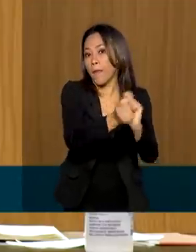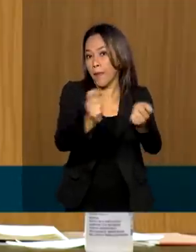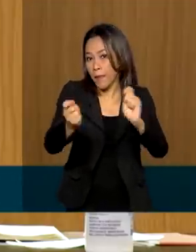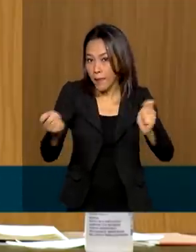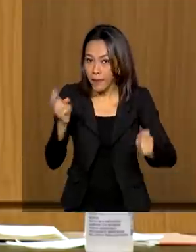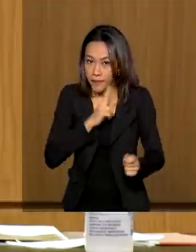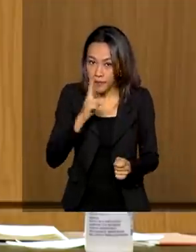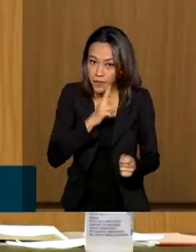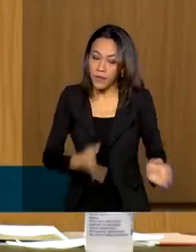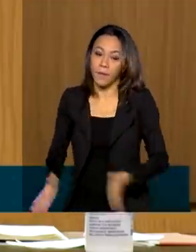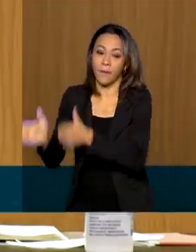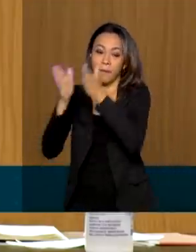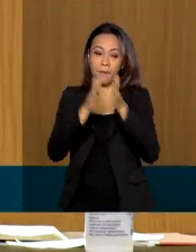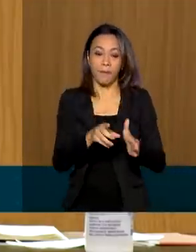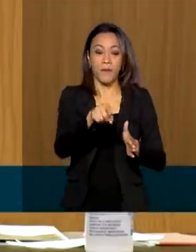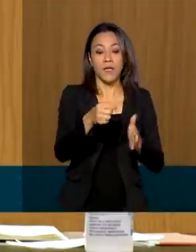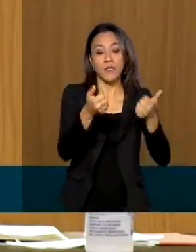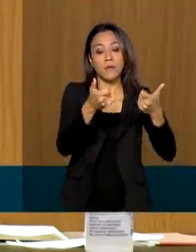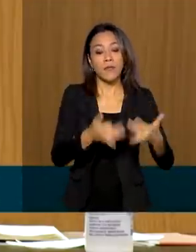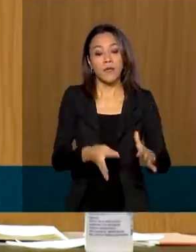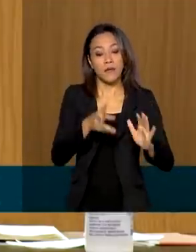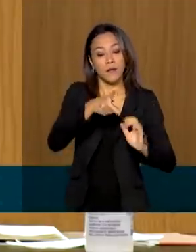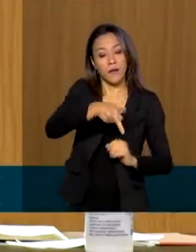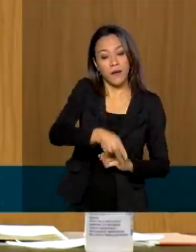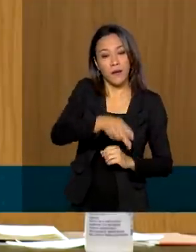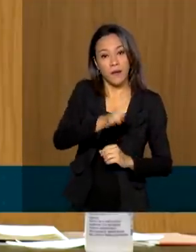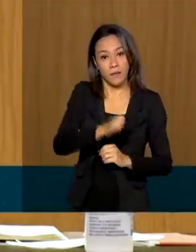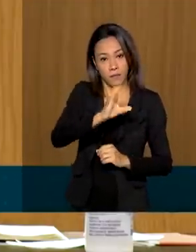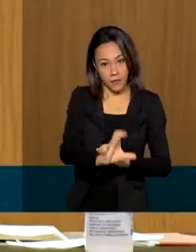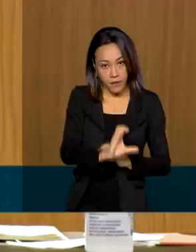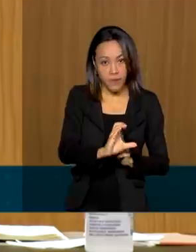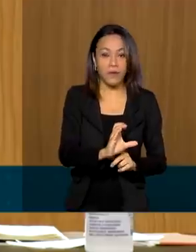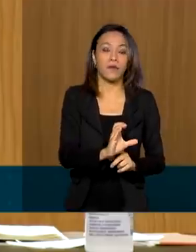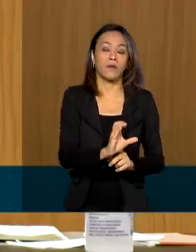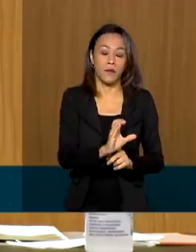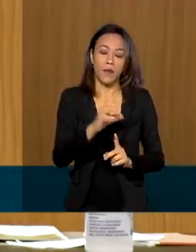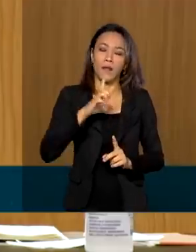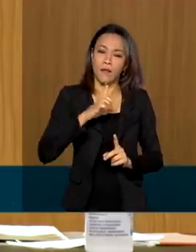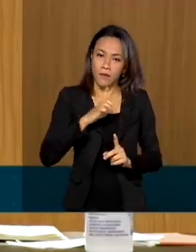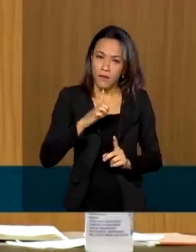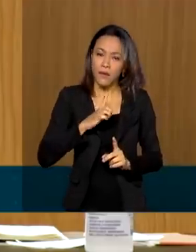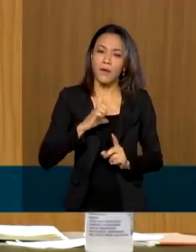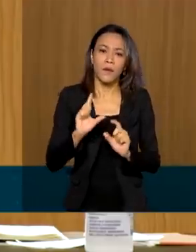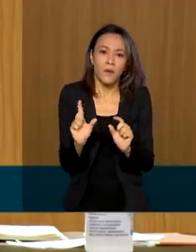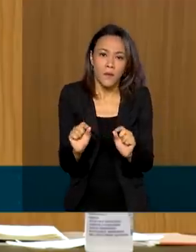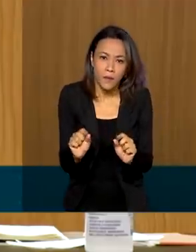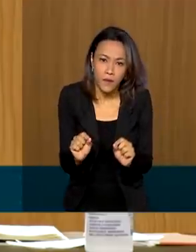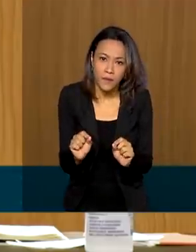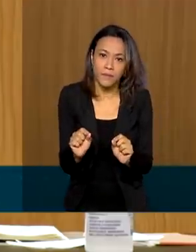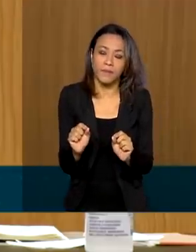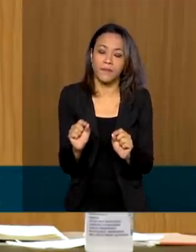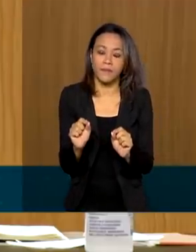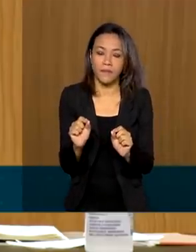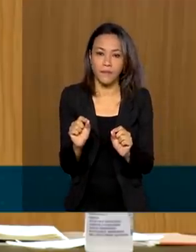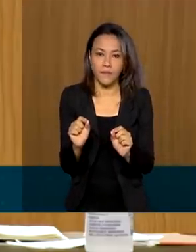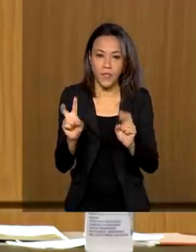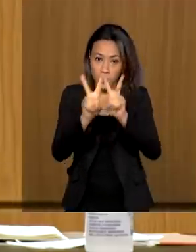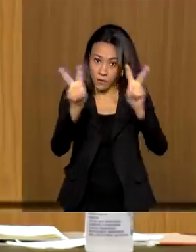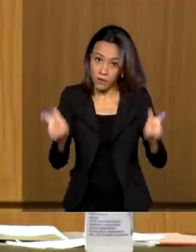emergencial, sim, tem componentes de ganhos institucionais em relação à